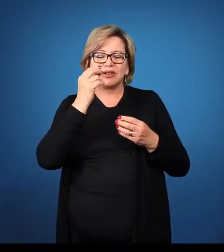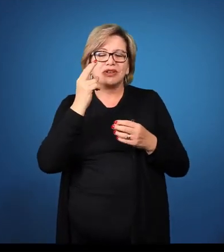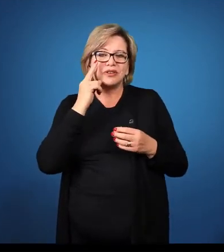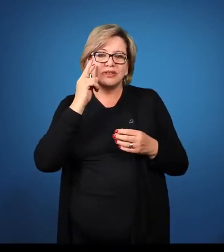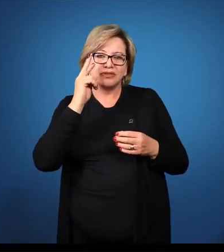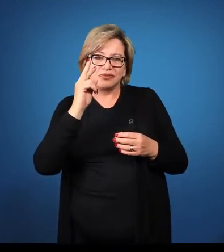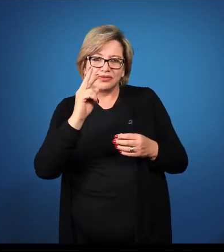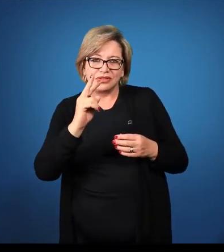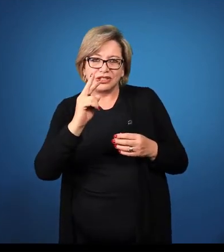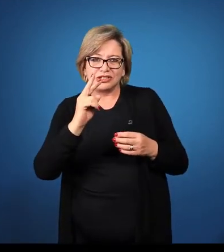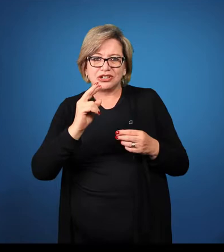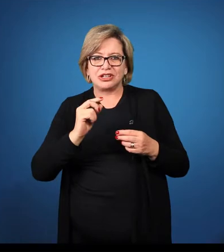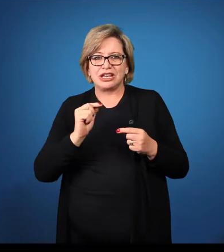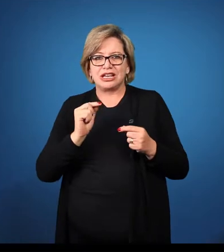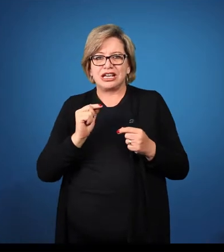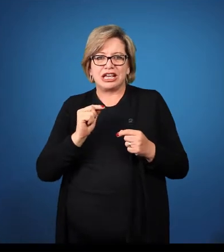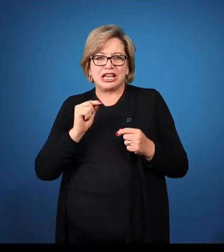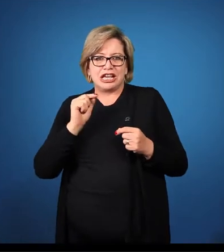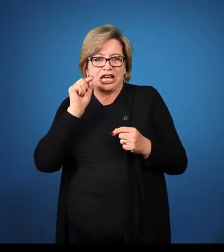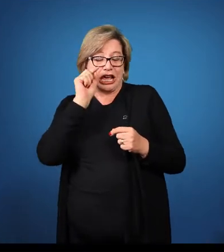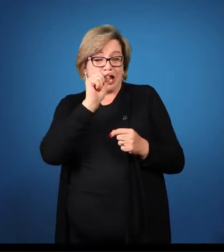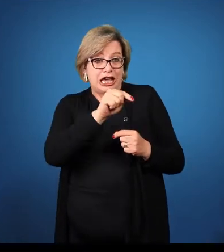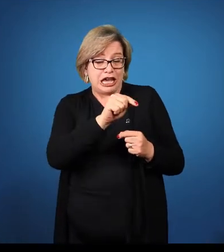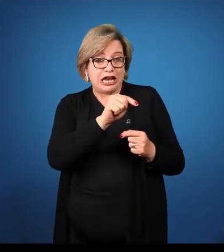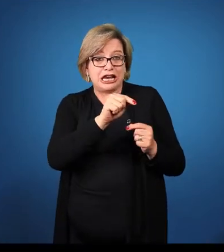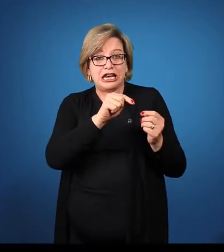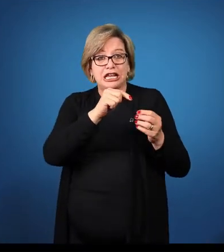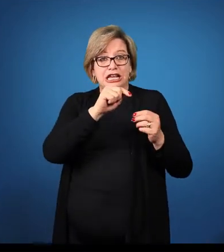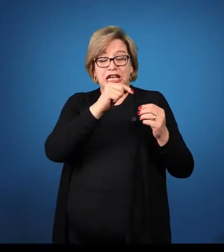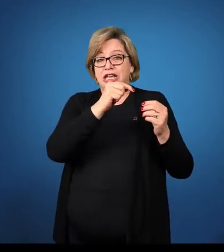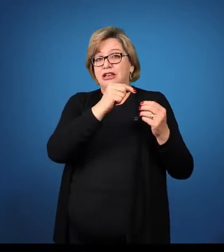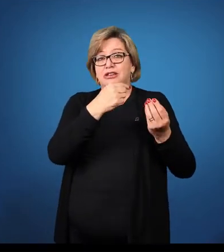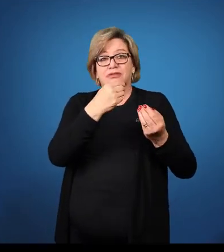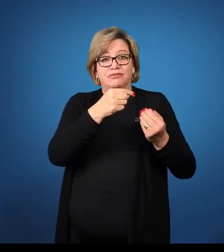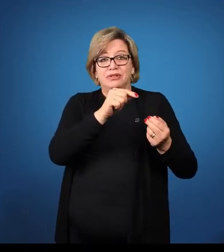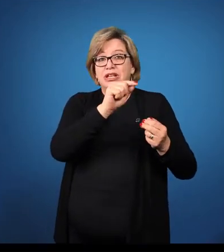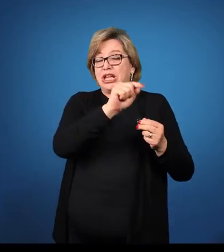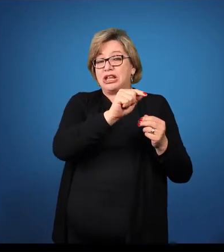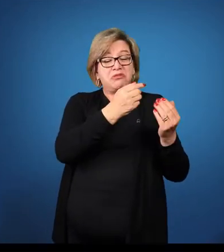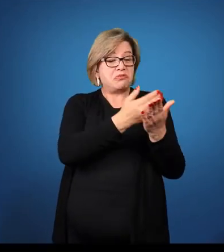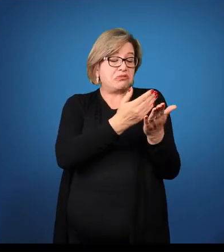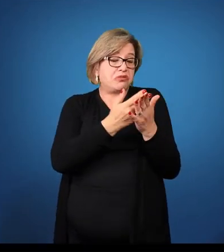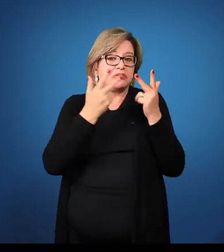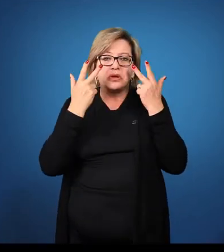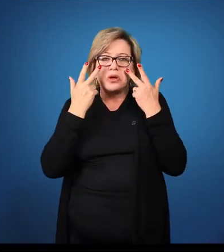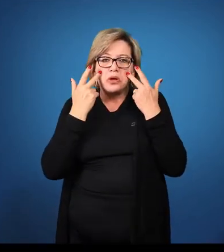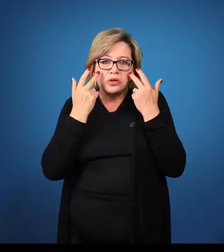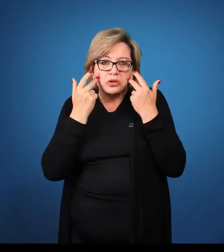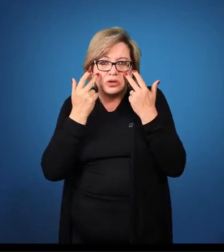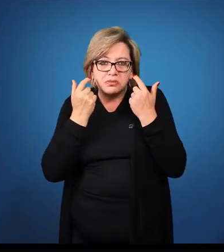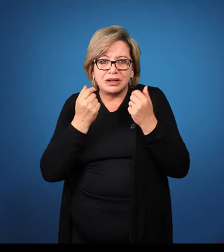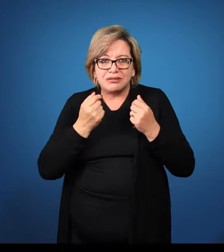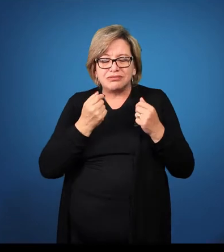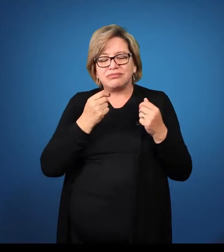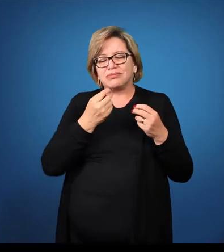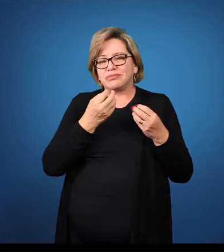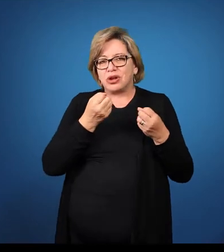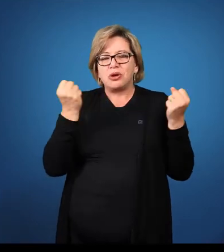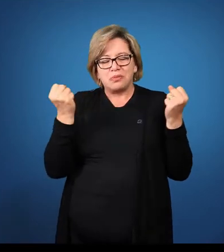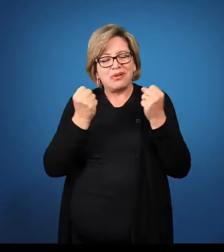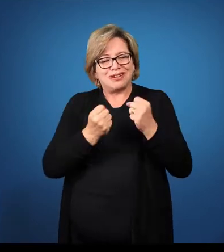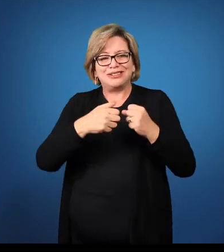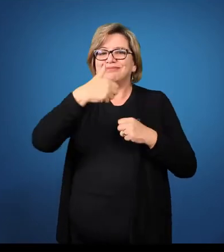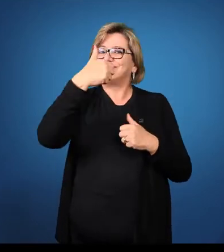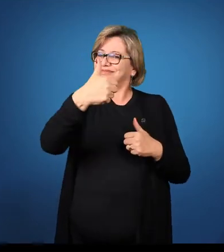Veja, se digo, Pedro é estudioso, ele está no grau normal, é também chamado de grau positivo. Normal.